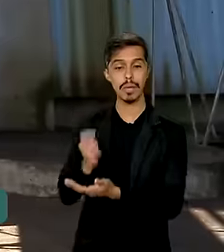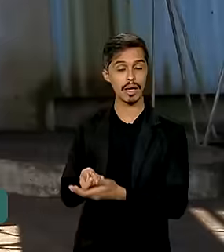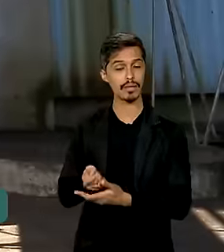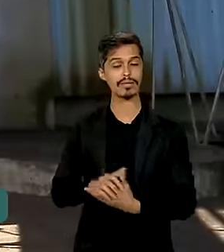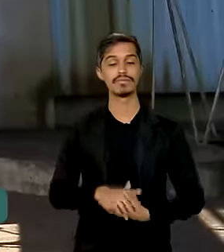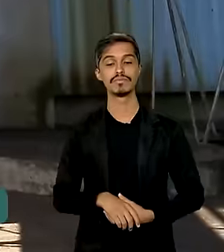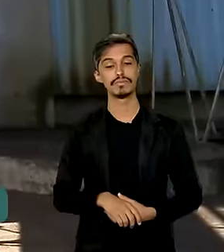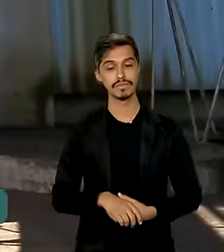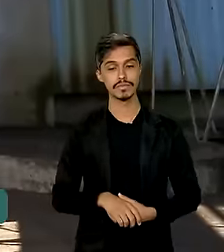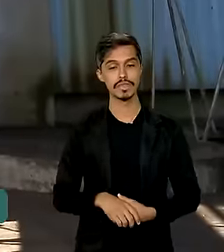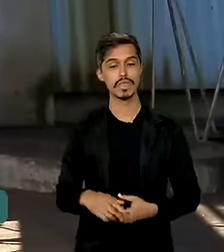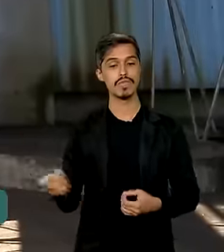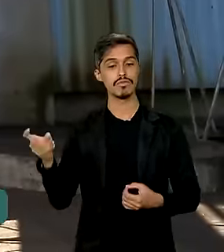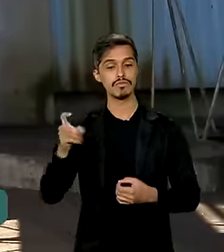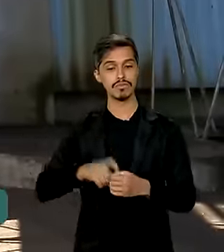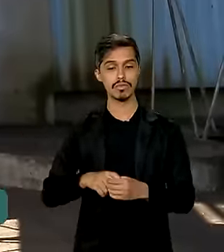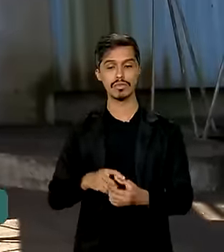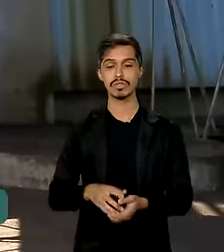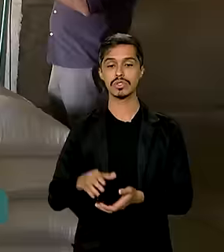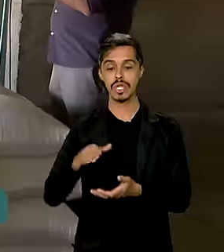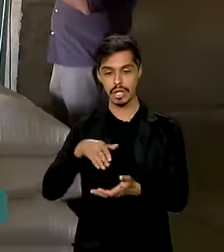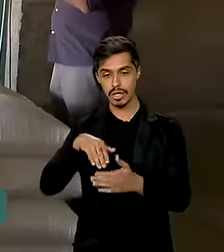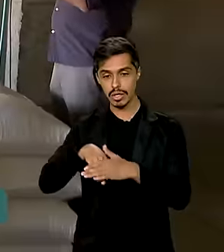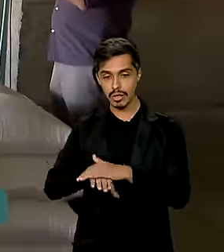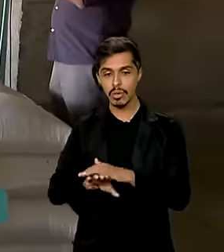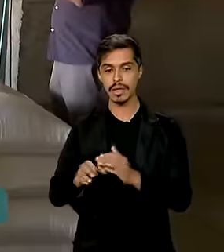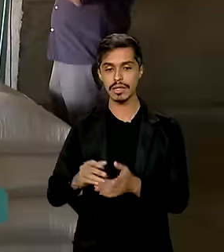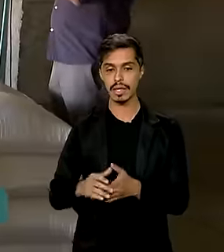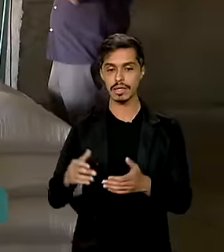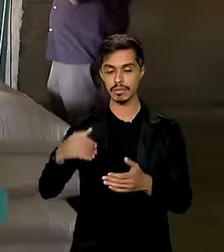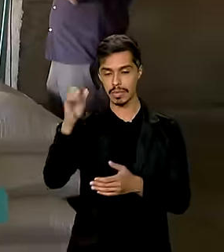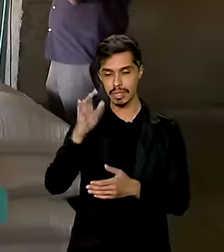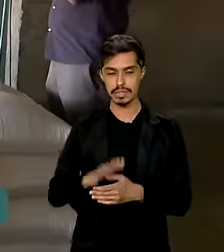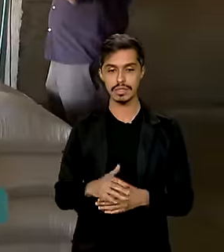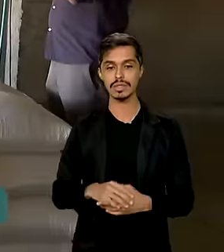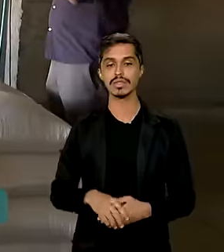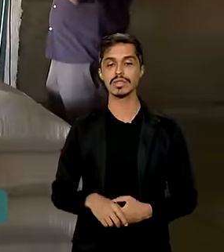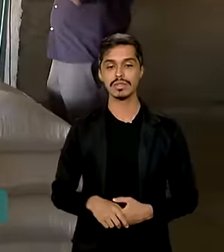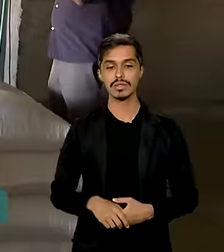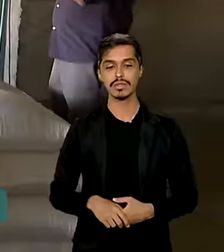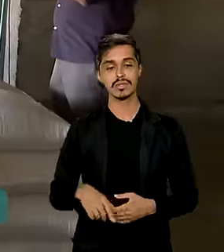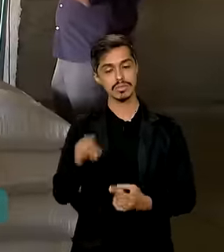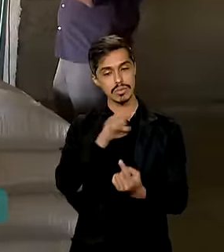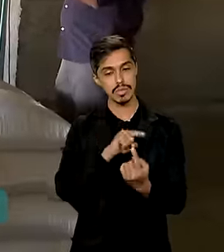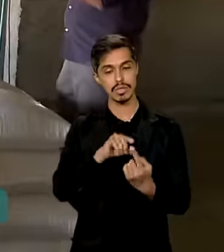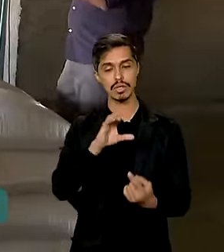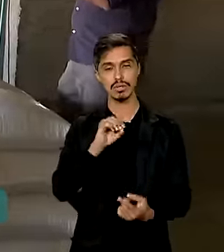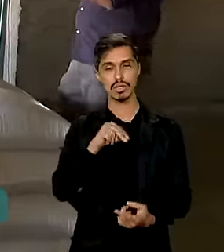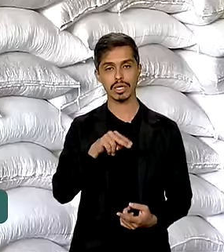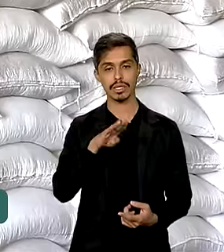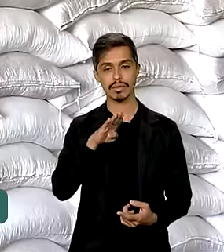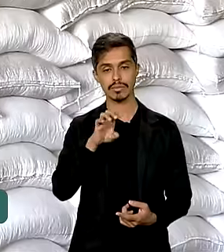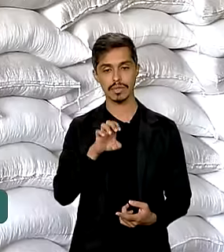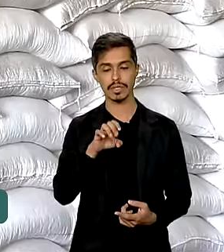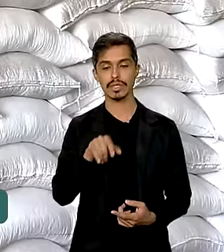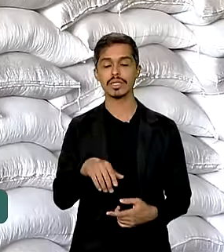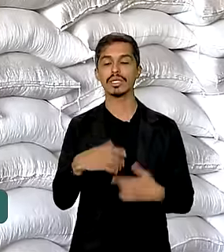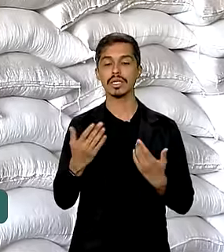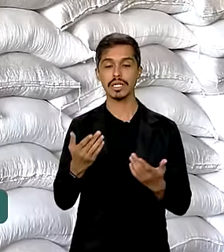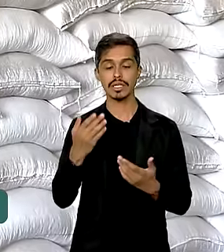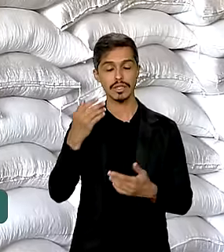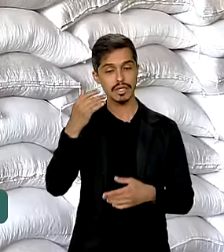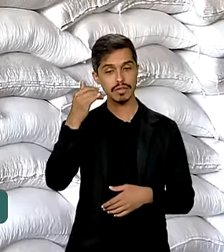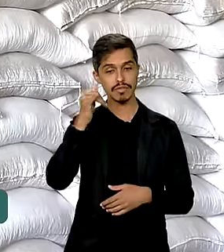Voltar a fazer estoques públicos de alimentos no Brasil é um dos objetivos da Conab para evitar desequilíbrios nos